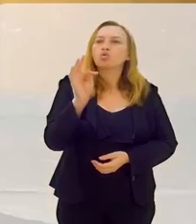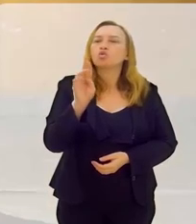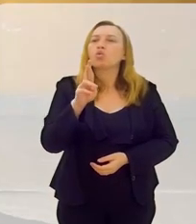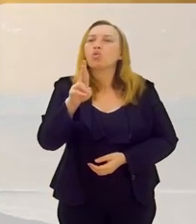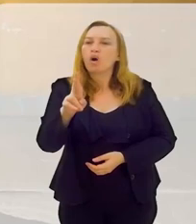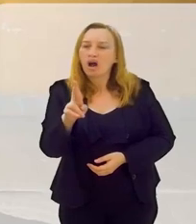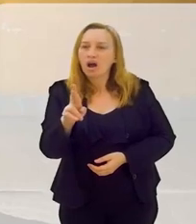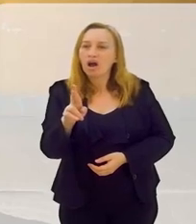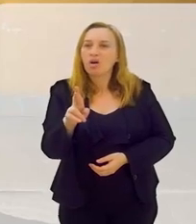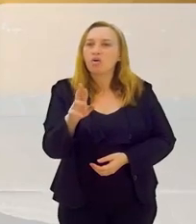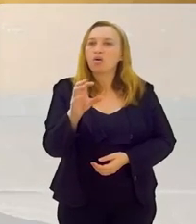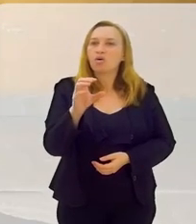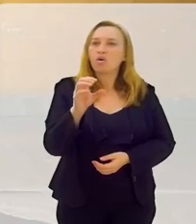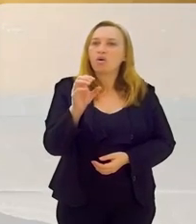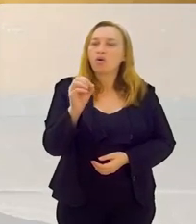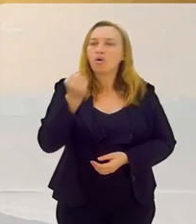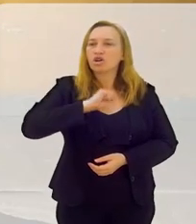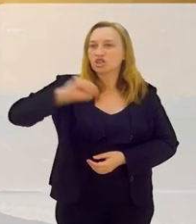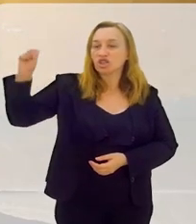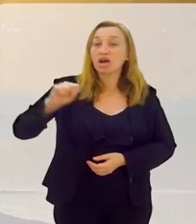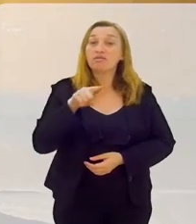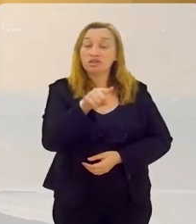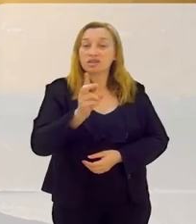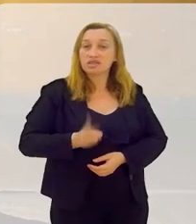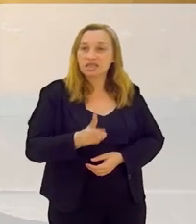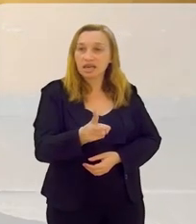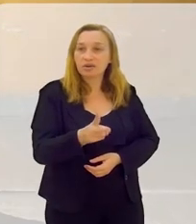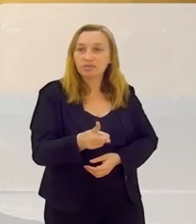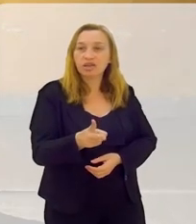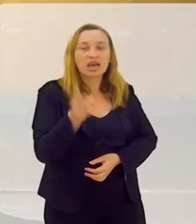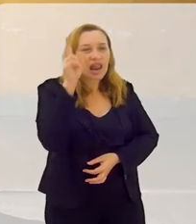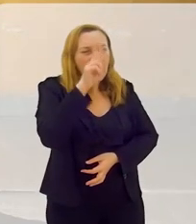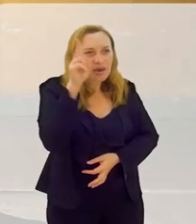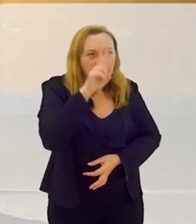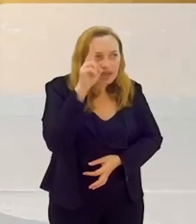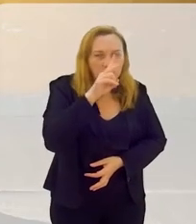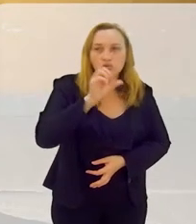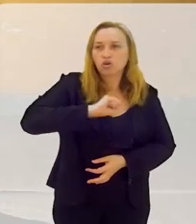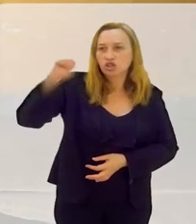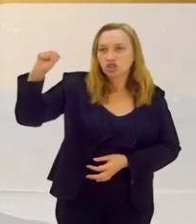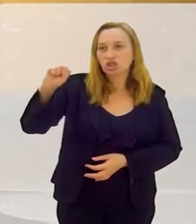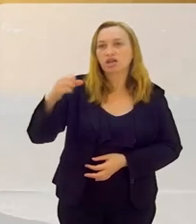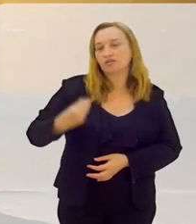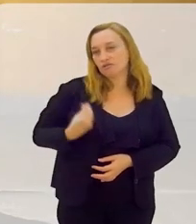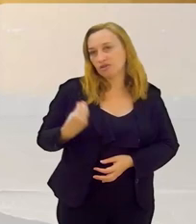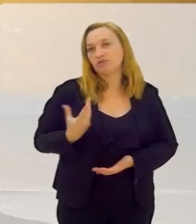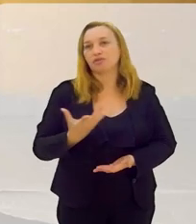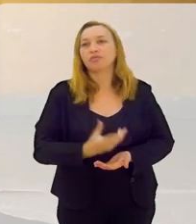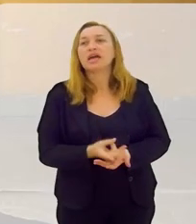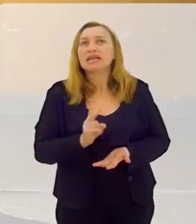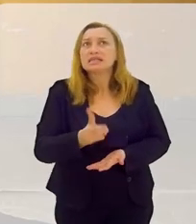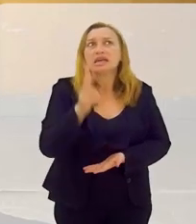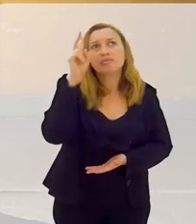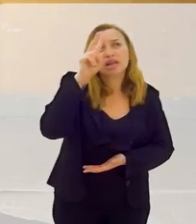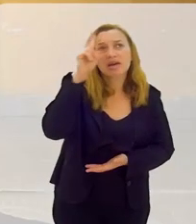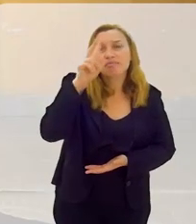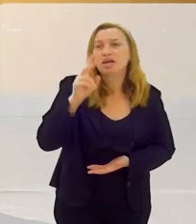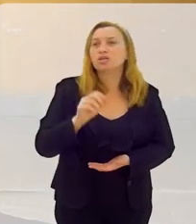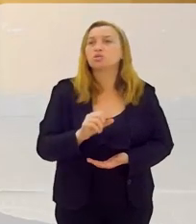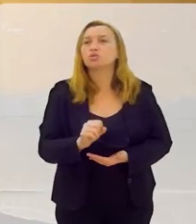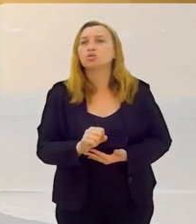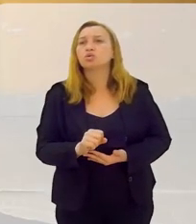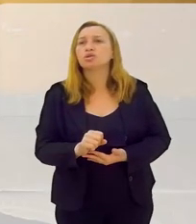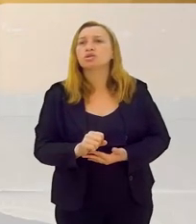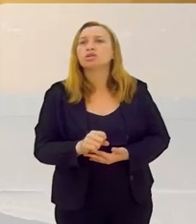Cultuar o orixá é você estar sempre presente. Você está sempre lembrando que o orixá existe. Sempre lembrando